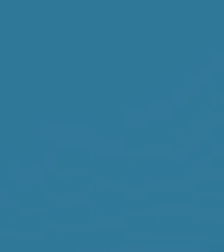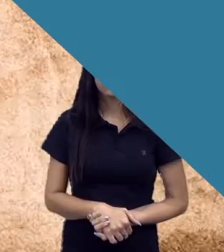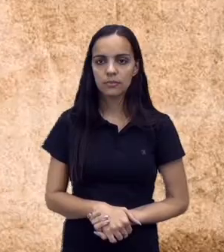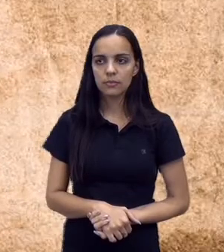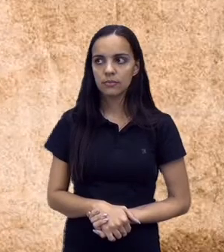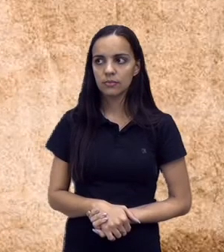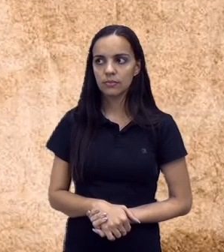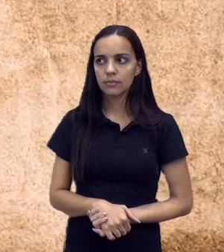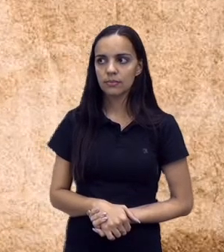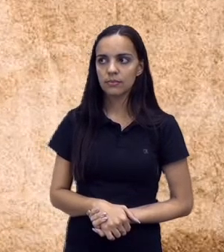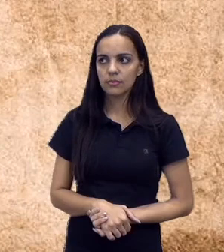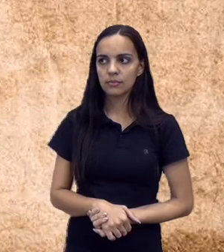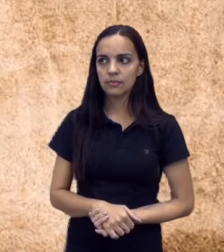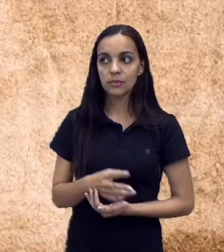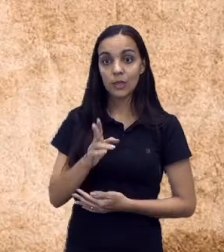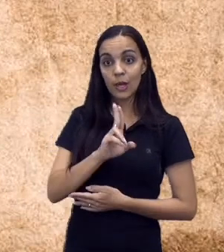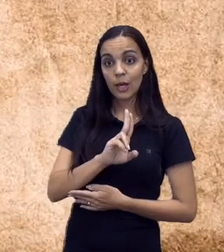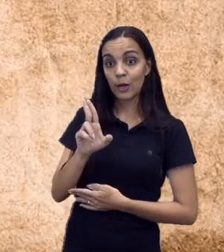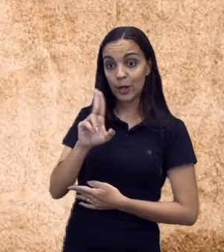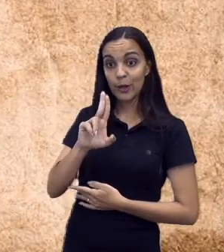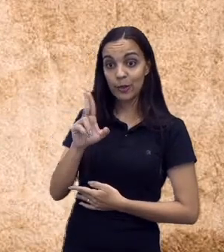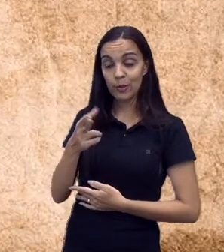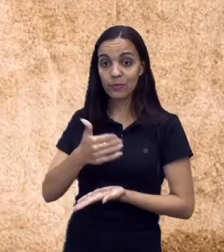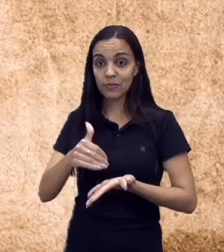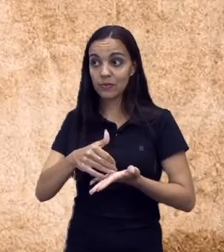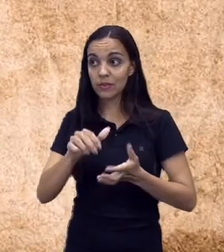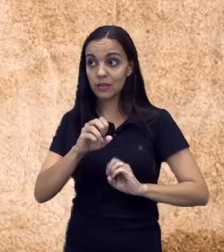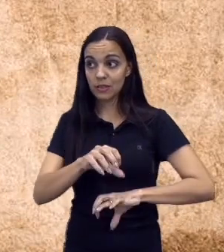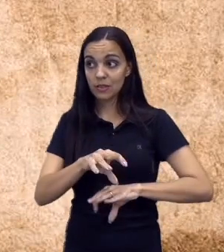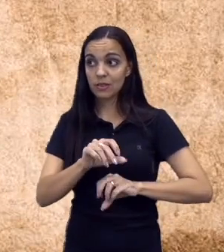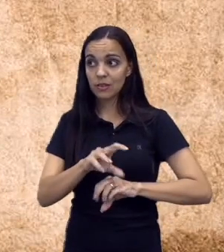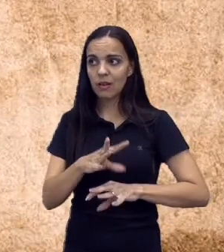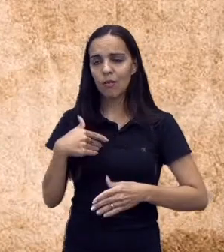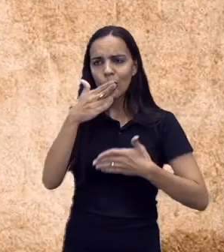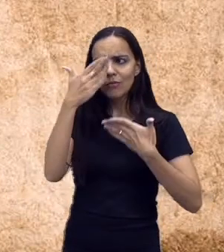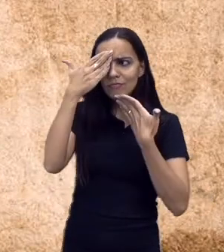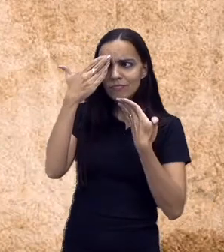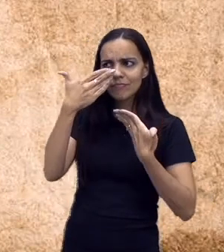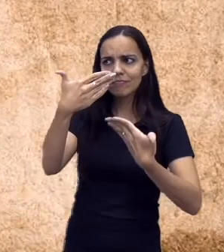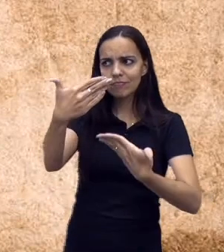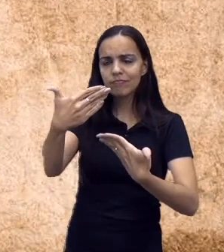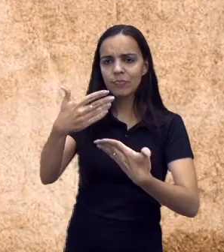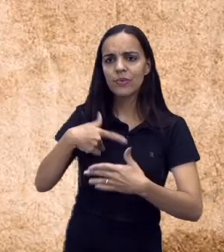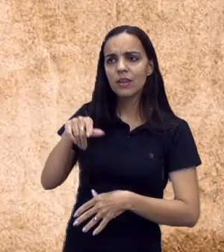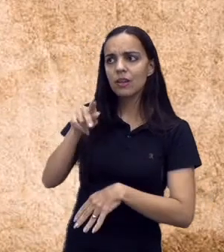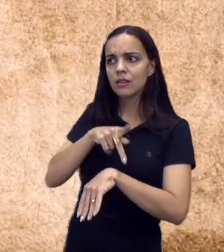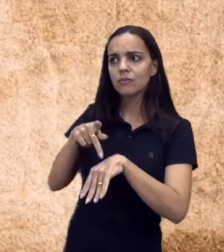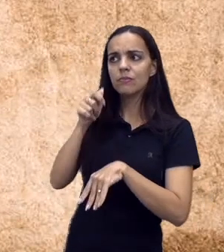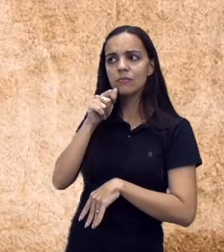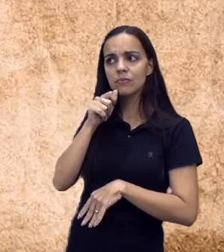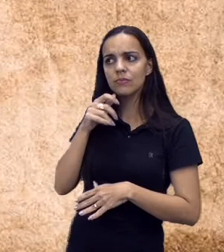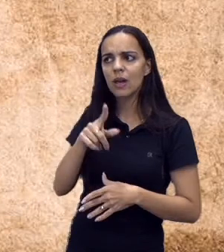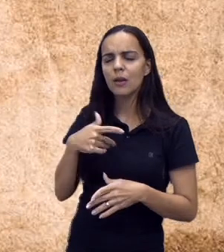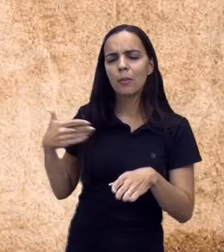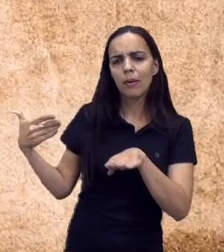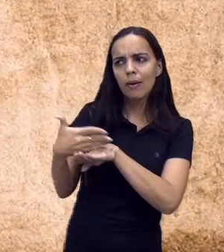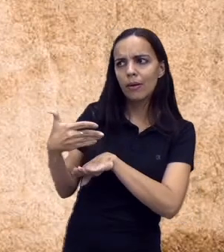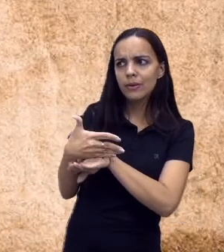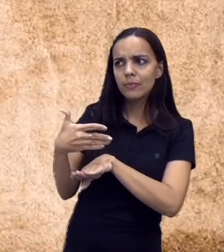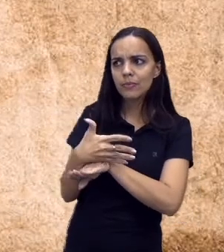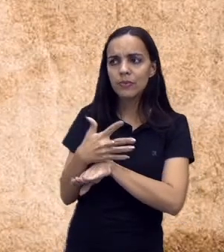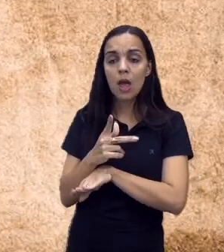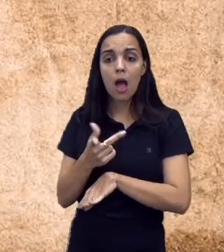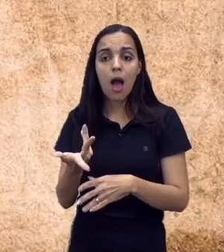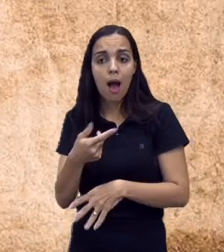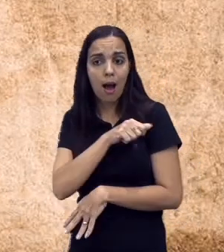E, em nome da Secretaria Municipal de Educação, eu gostaria de agradecer à aluna Vanessa por ter participado da aula